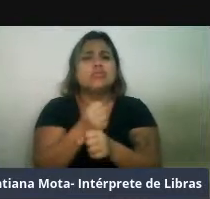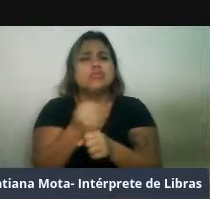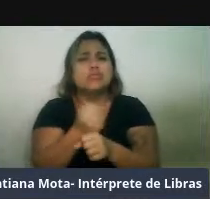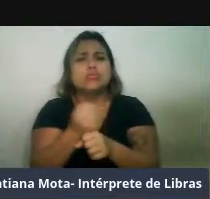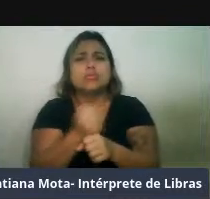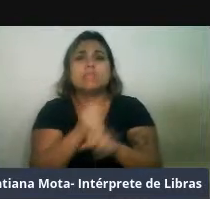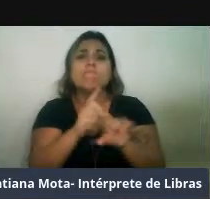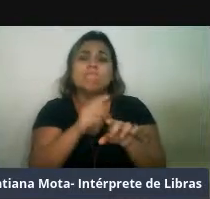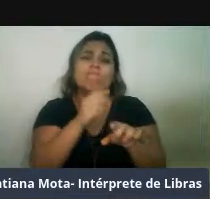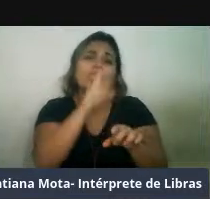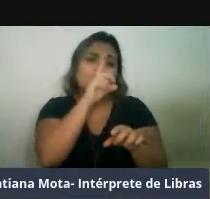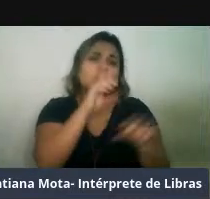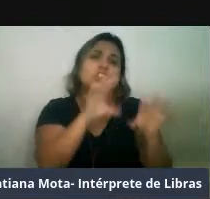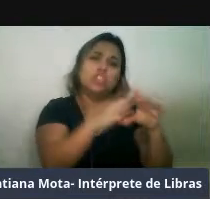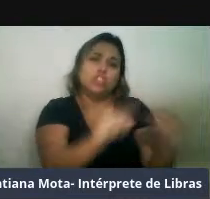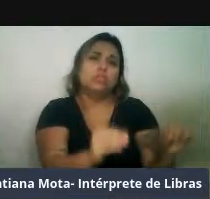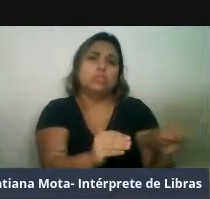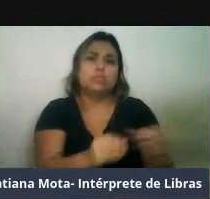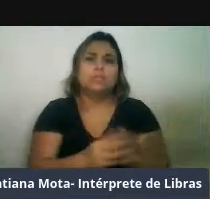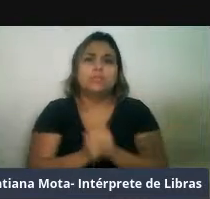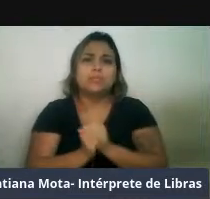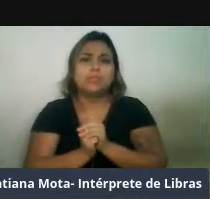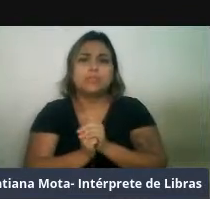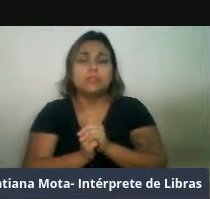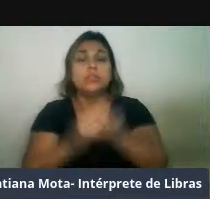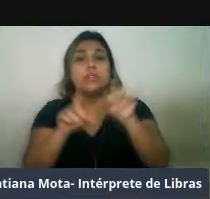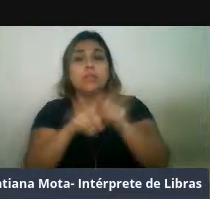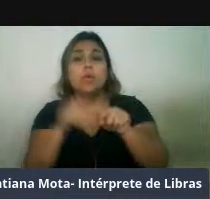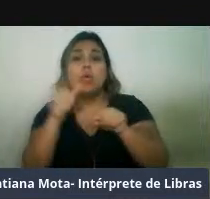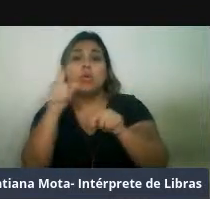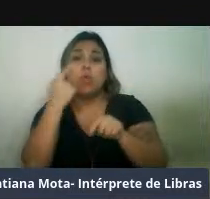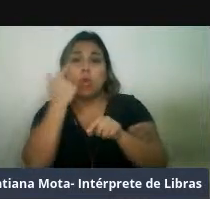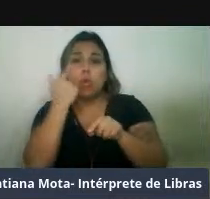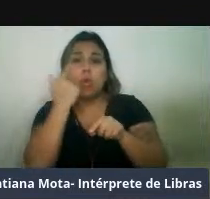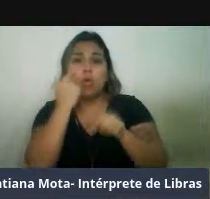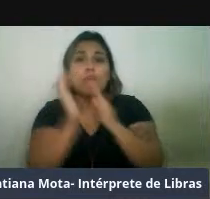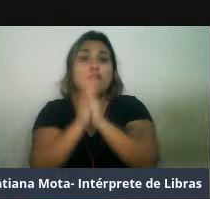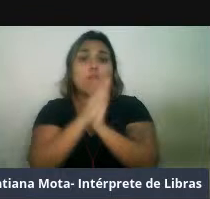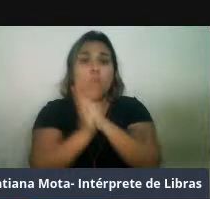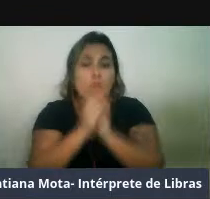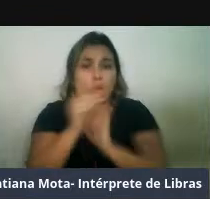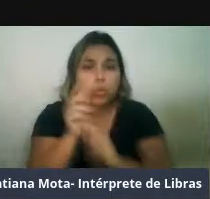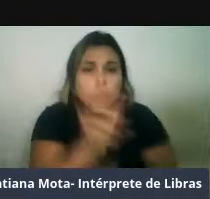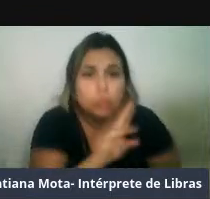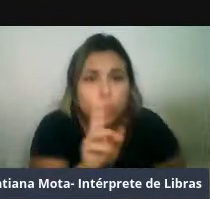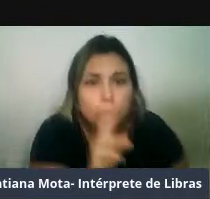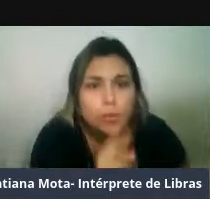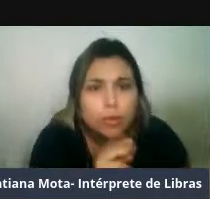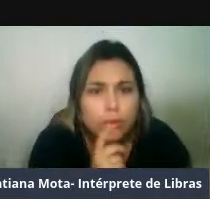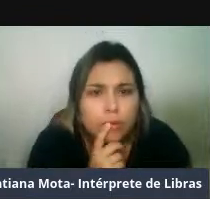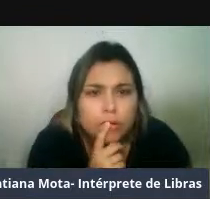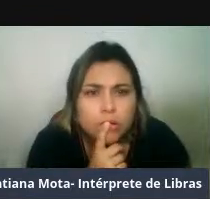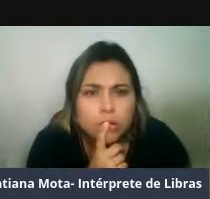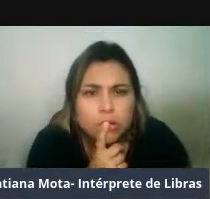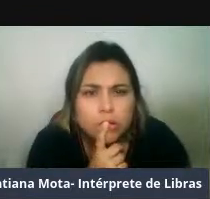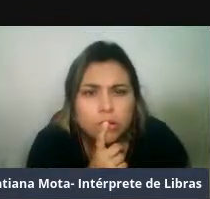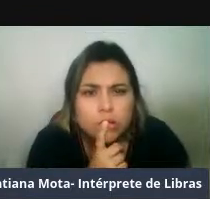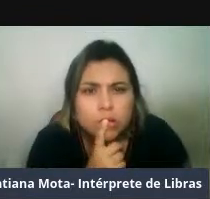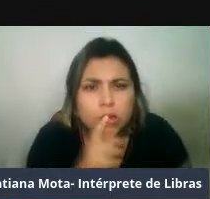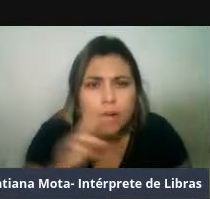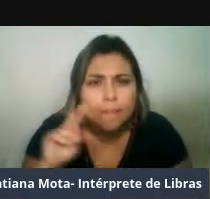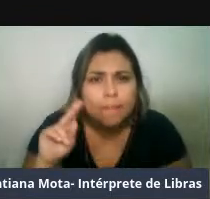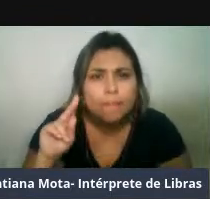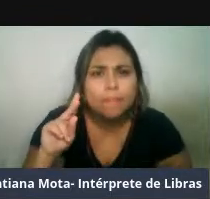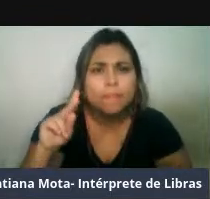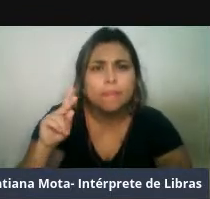É o caso também da Monarchus tropicalis, foca monge tropical, que é do grupo dos carnívoros,